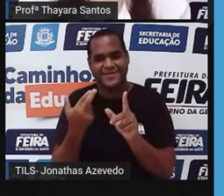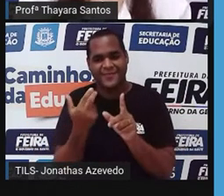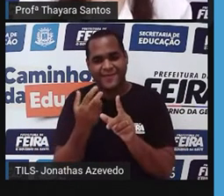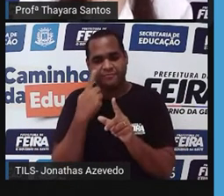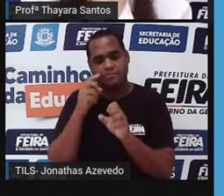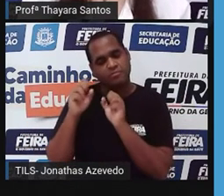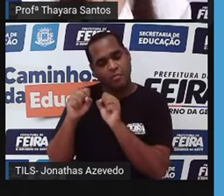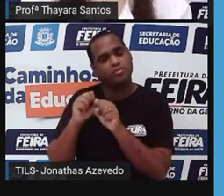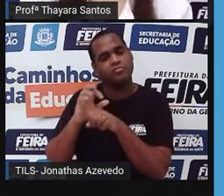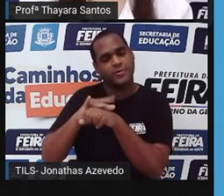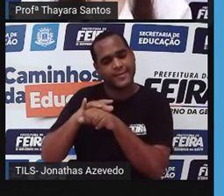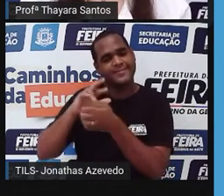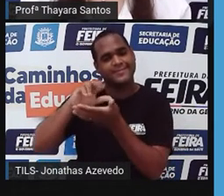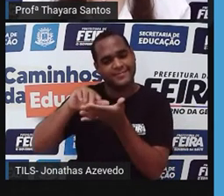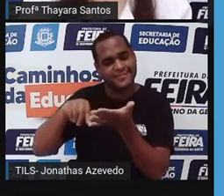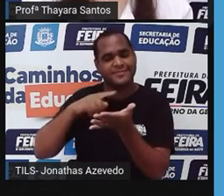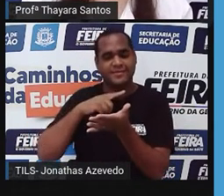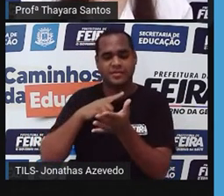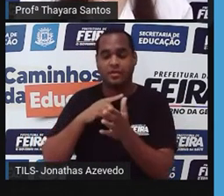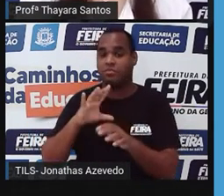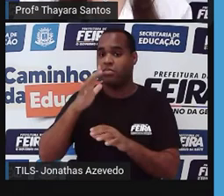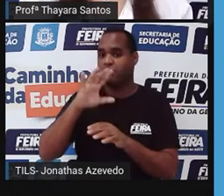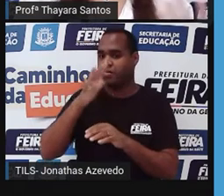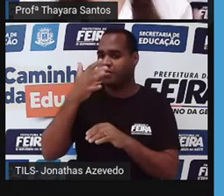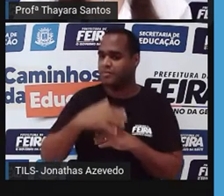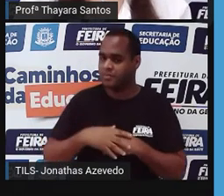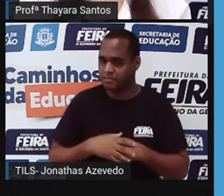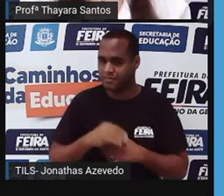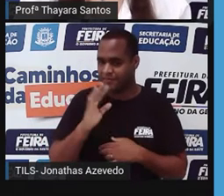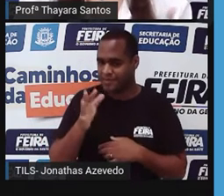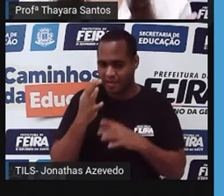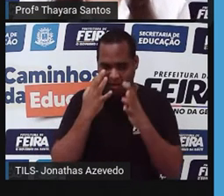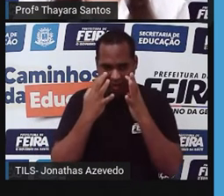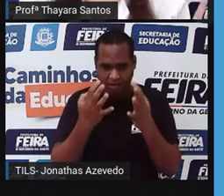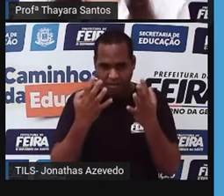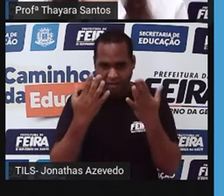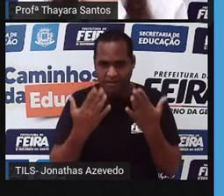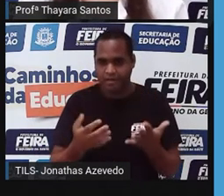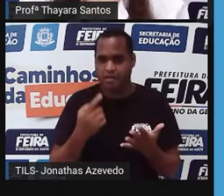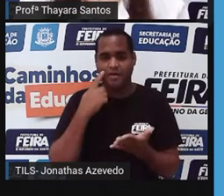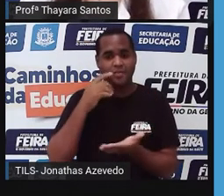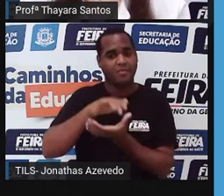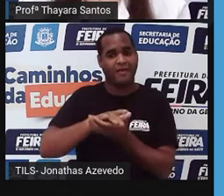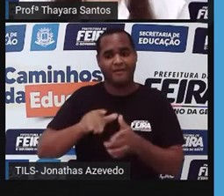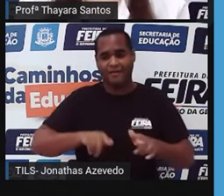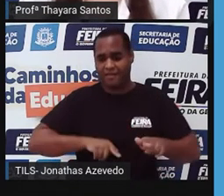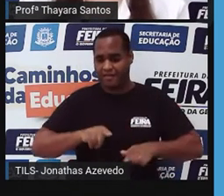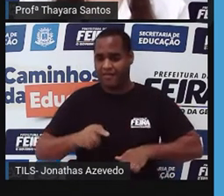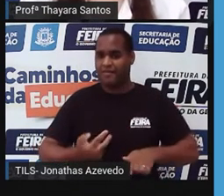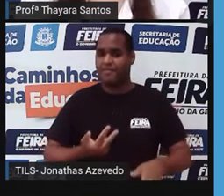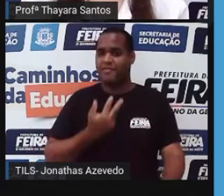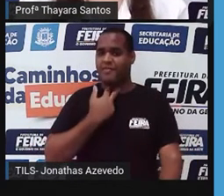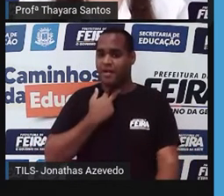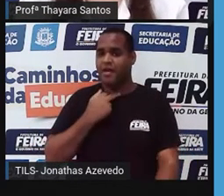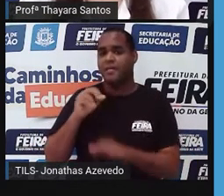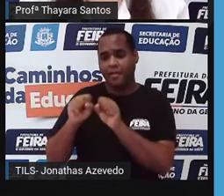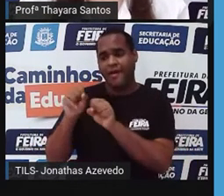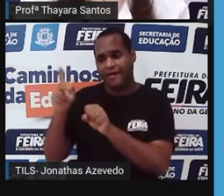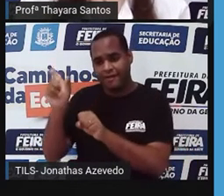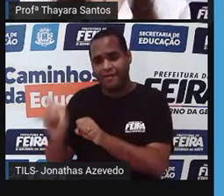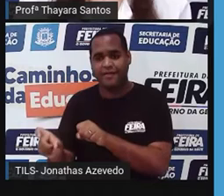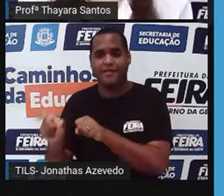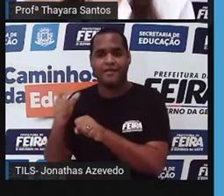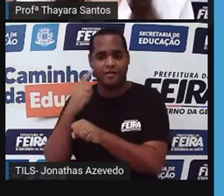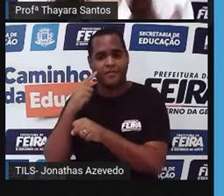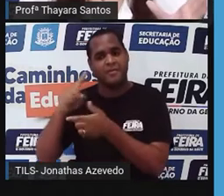o surgimento dessas doenças genéticas raras. Vocês já devem ter escutado e ah, não pode casar com o primo, porque senão o filho nasce com algum problema.